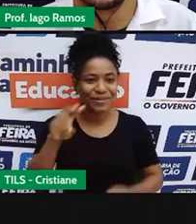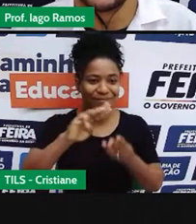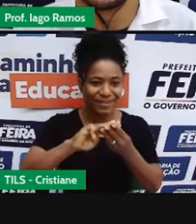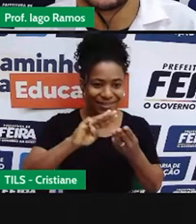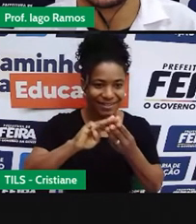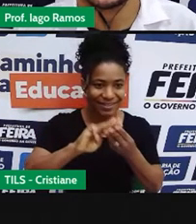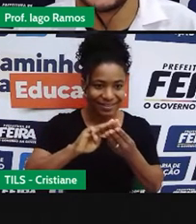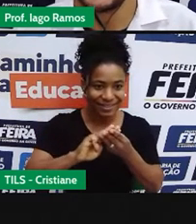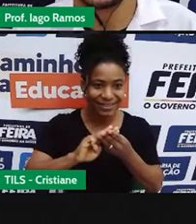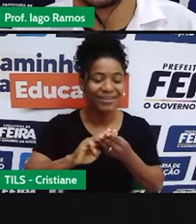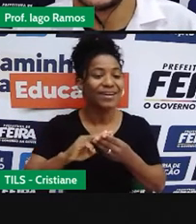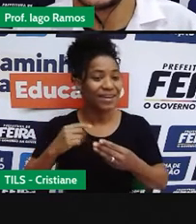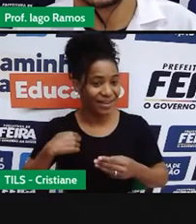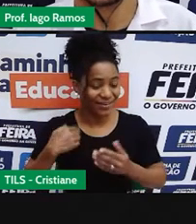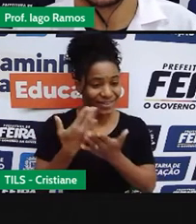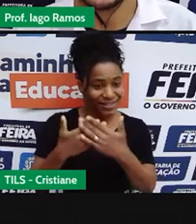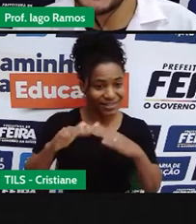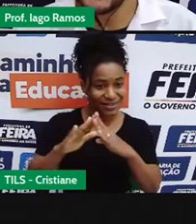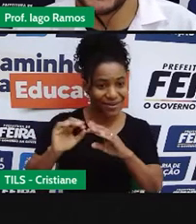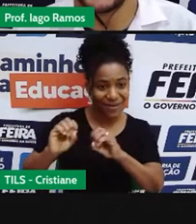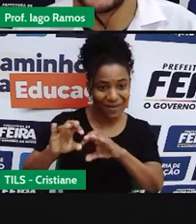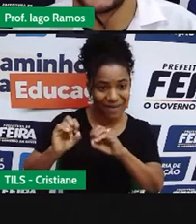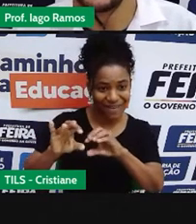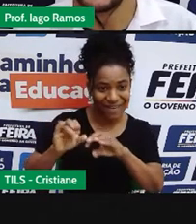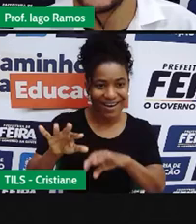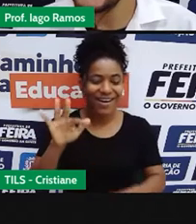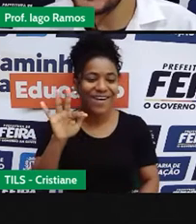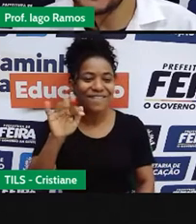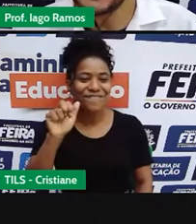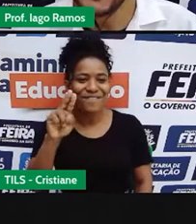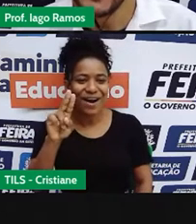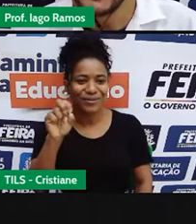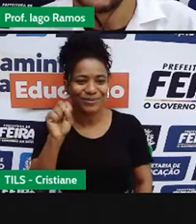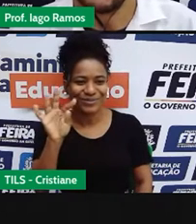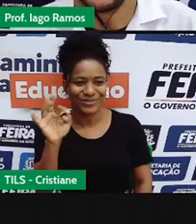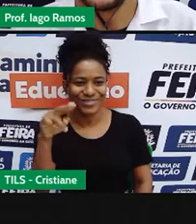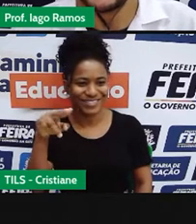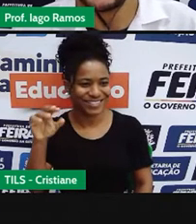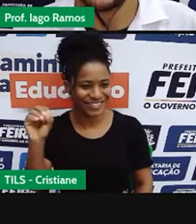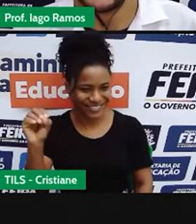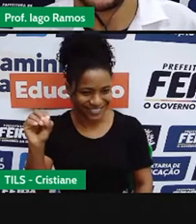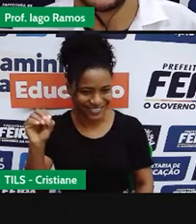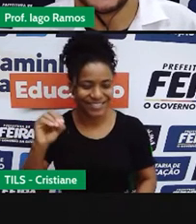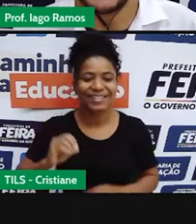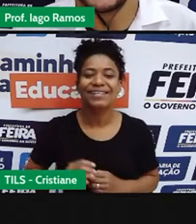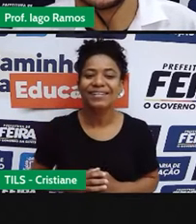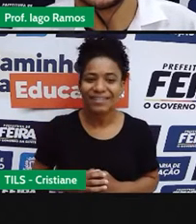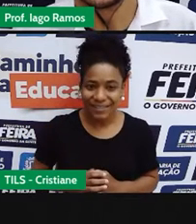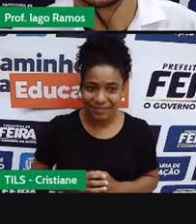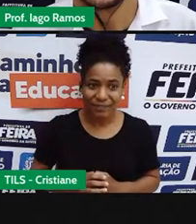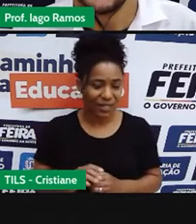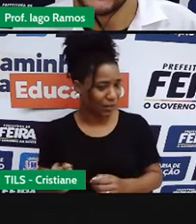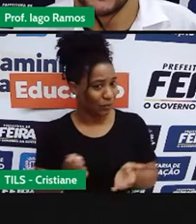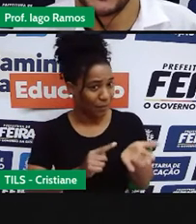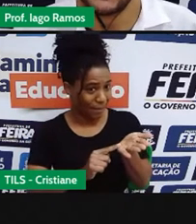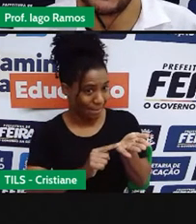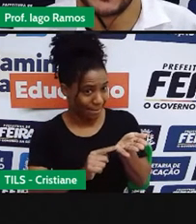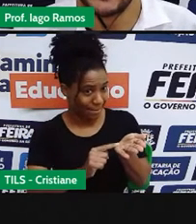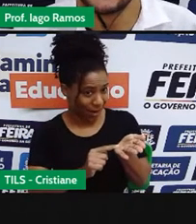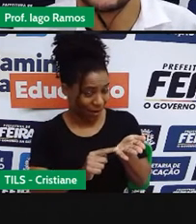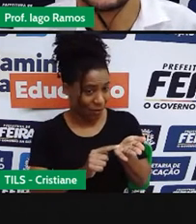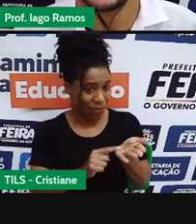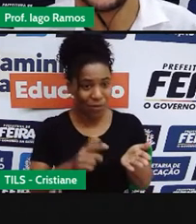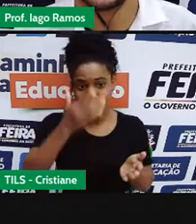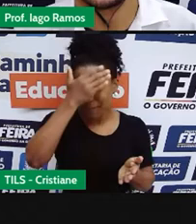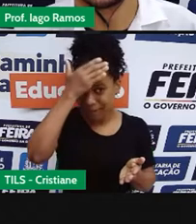municipal Faustino Dias Lima, beleza? Bom, eu tenho pele branca, meu cabelo